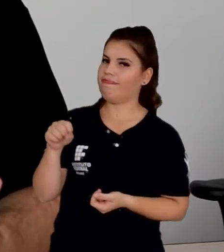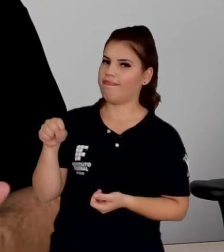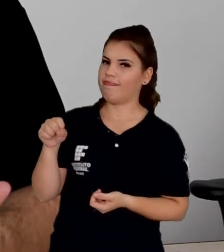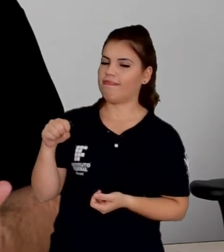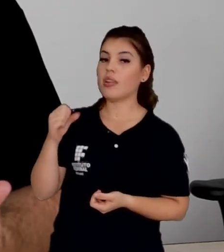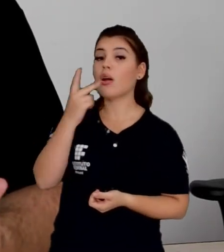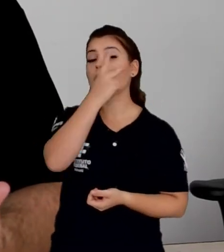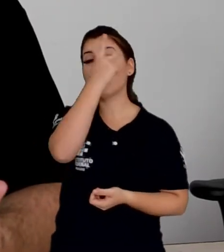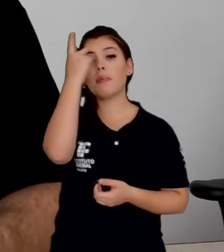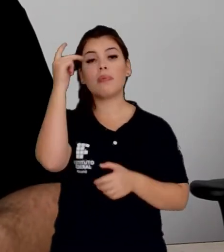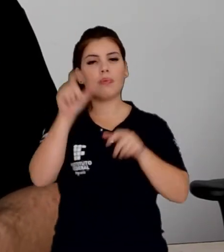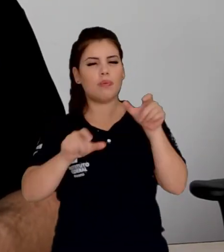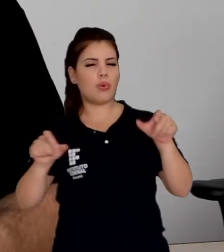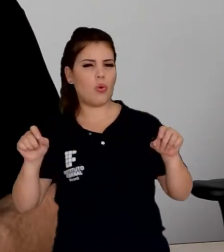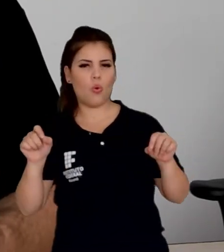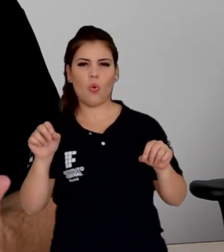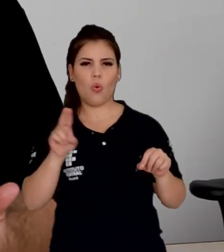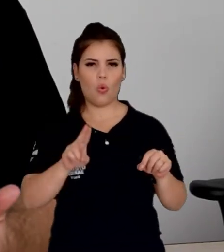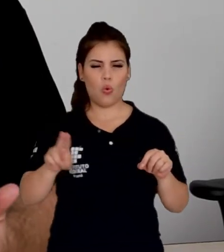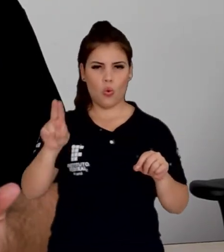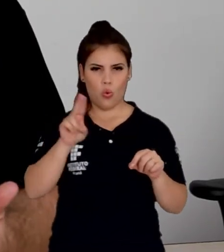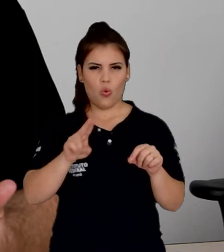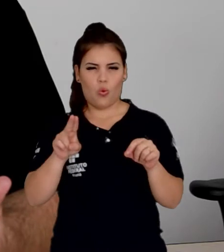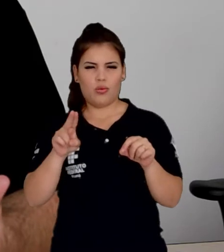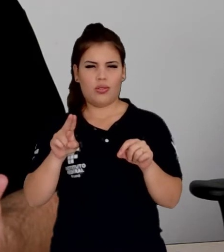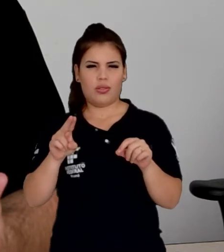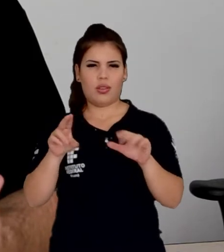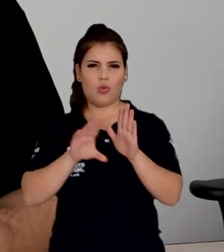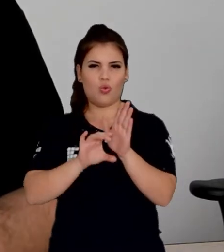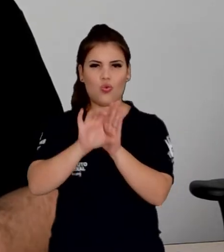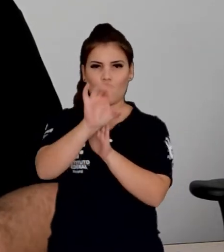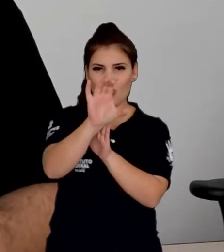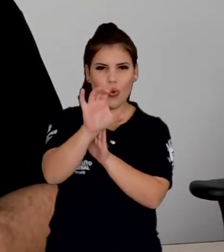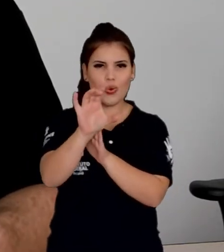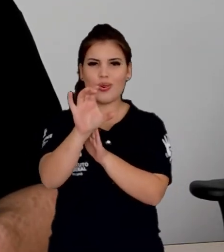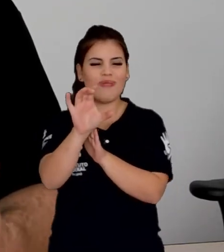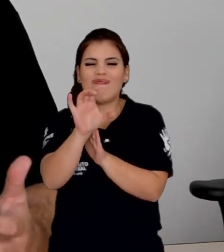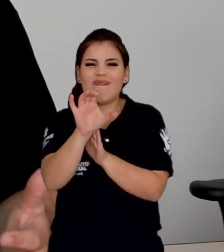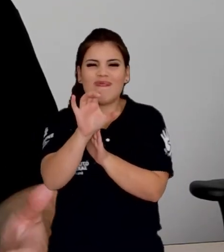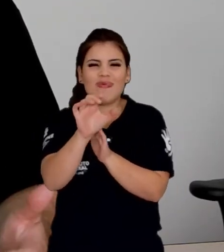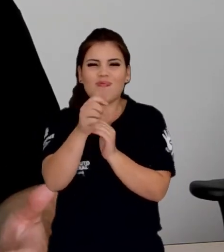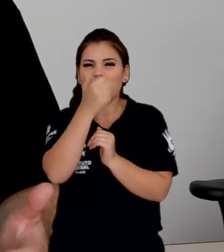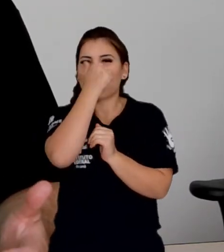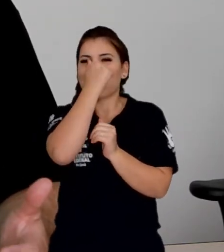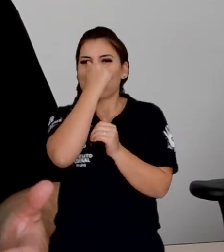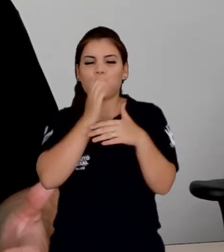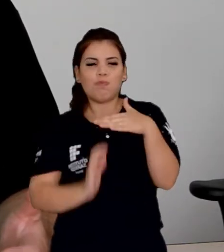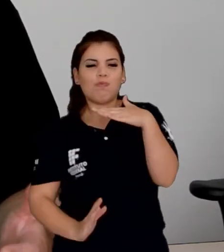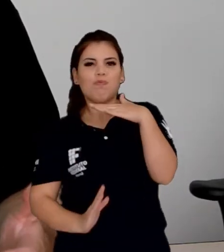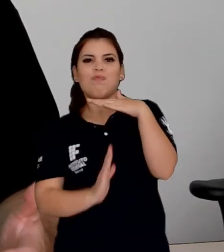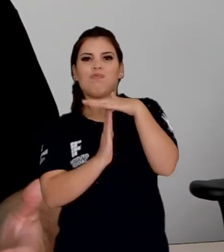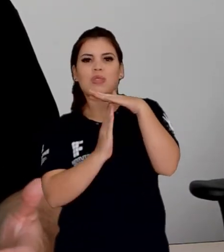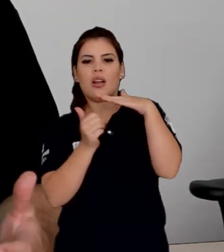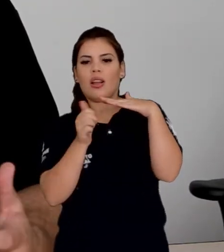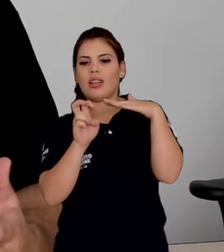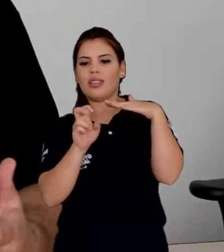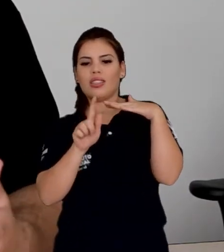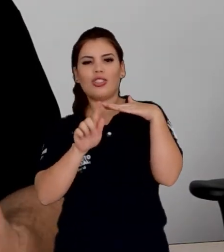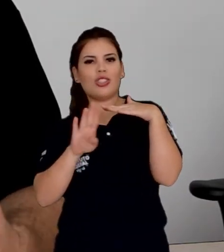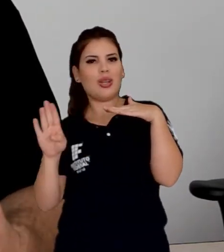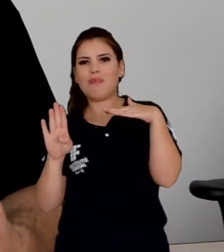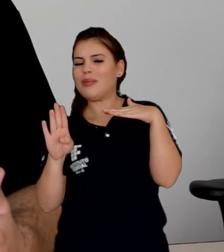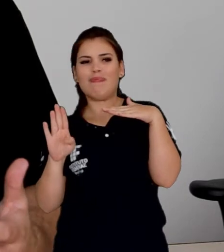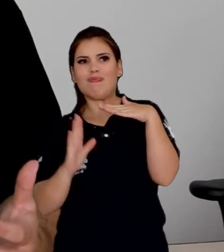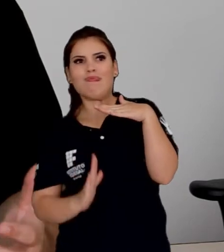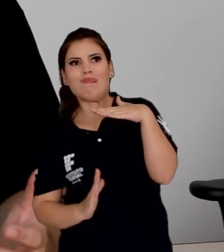está utilizando o Google já há muito tempo e tem um consumo que não dá para se enquadrar dentro desse consumo de 15 giga de armazenamento que vai ser